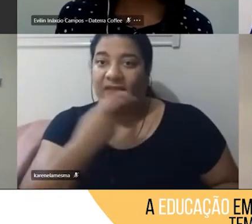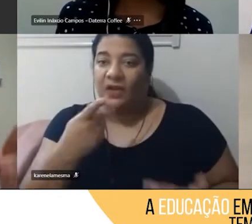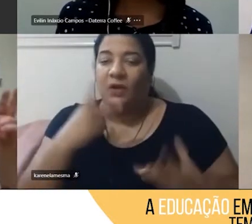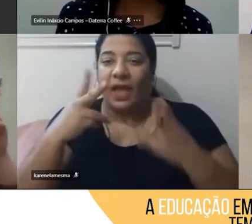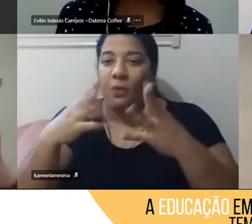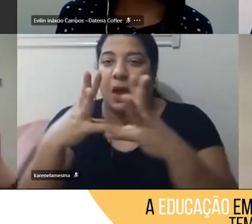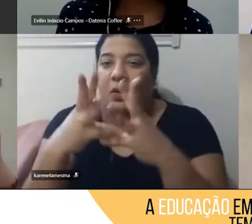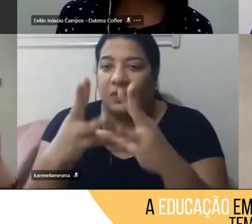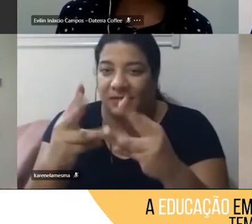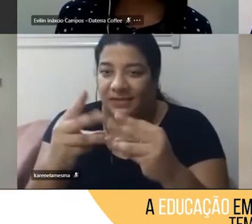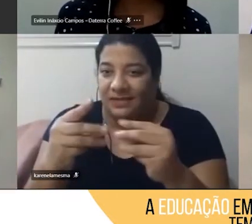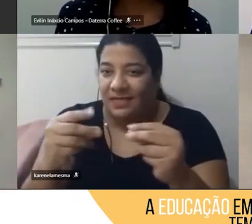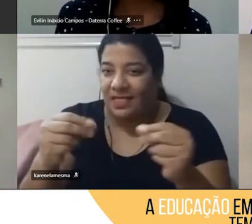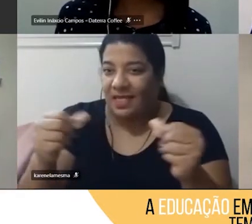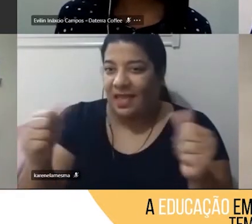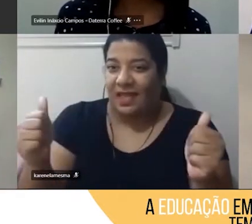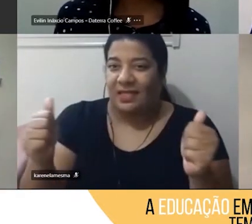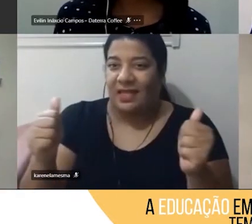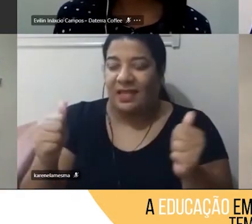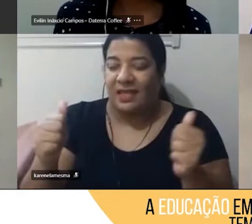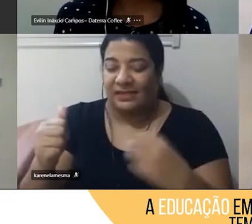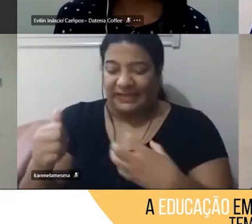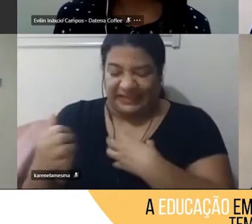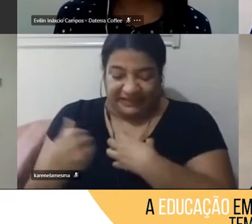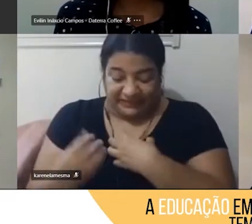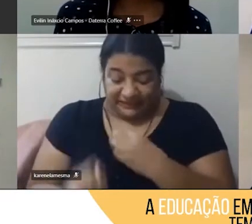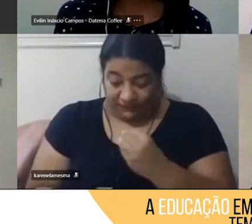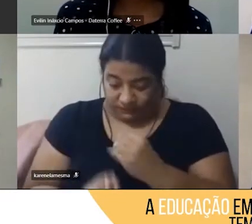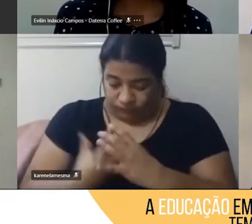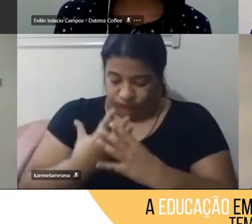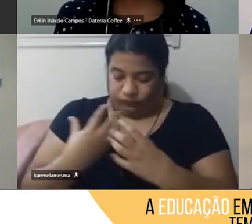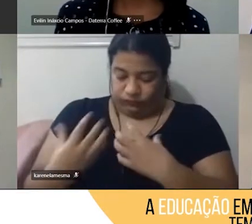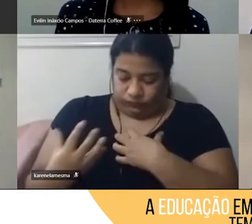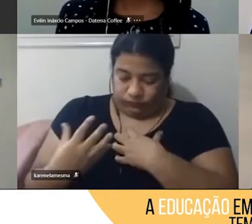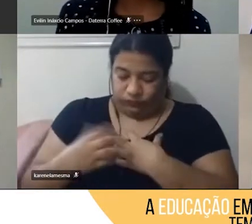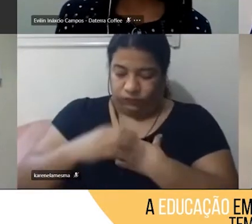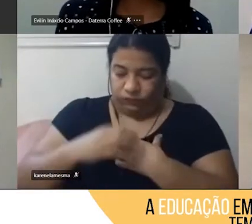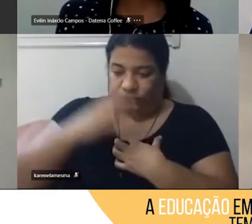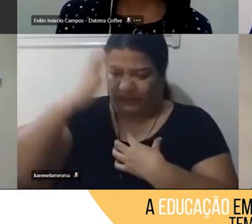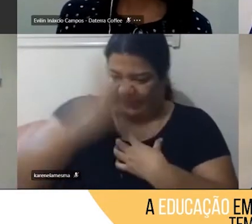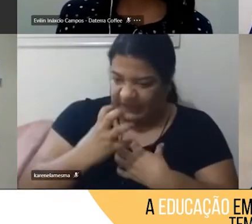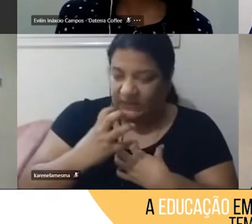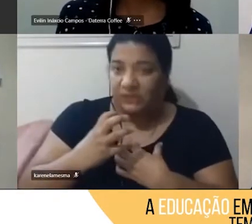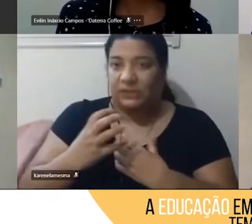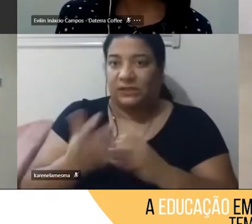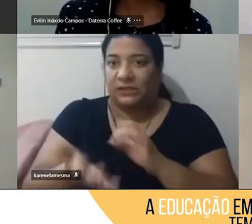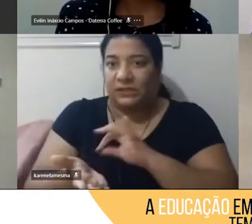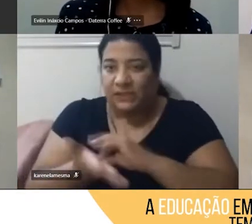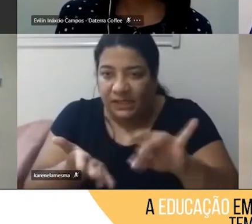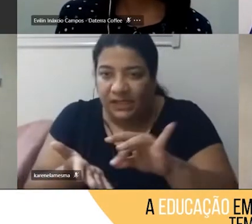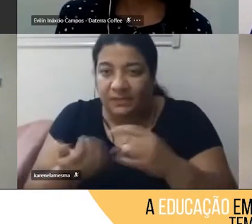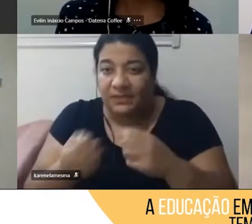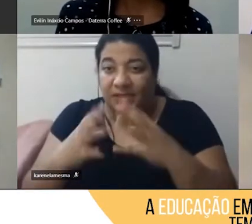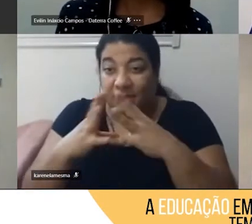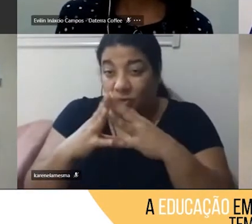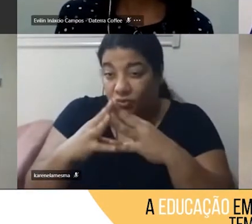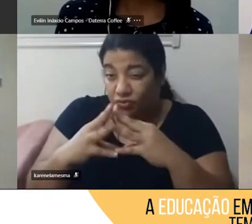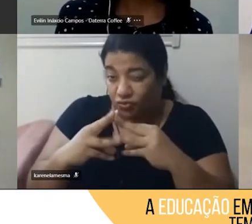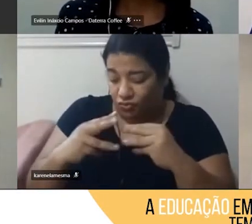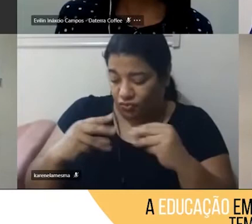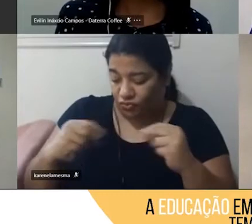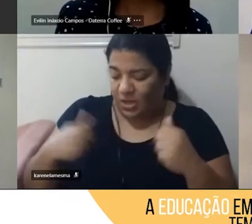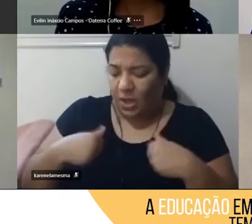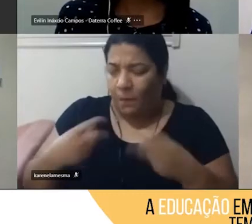emoções que a gente considera ruins, né. Então, de repente, a raiva, a braveza, se eu percebi que eu estou com